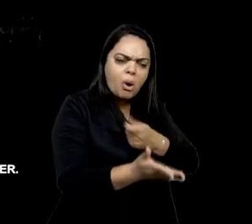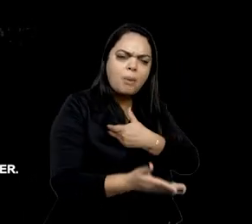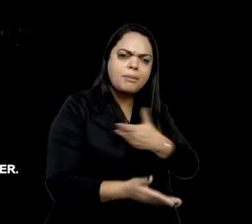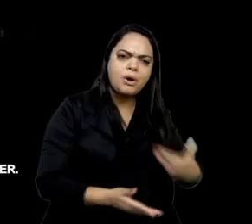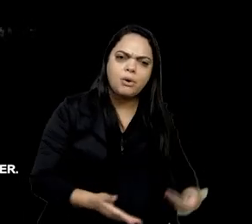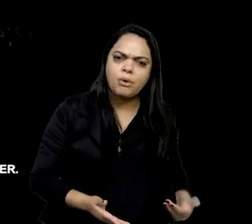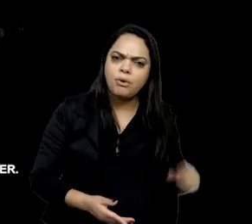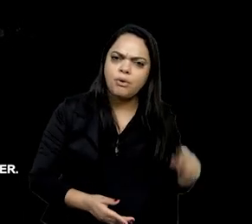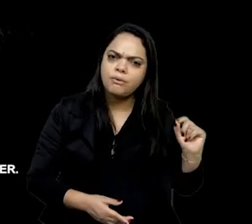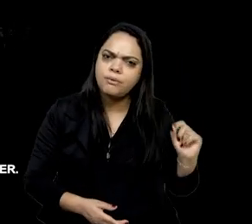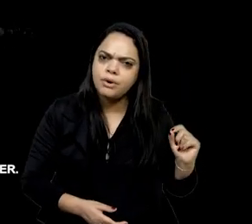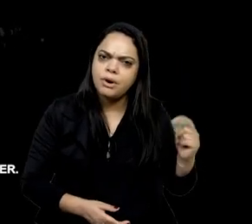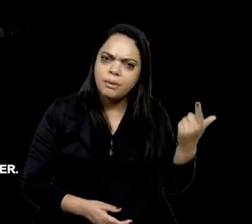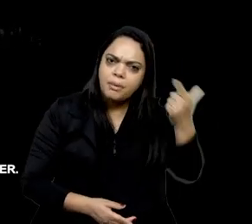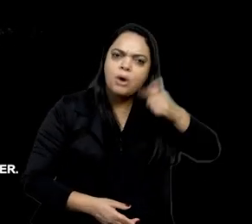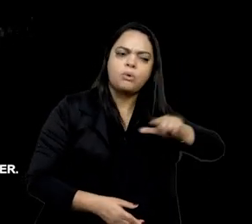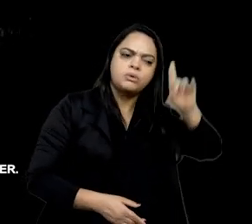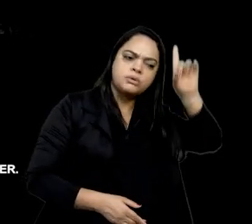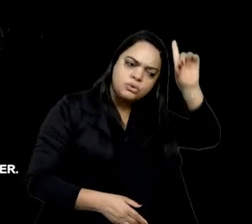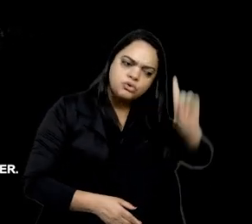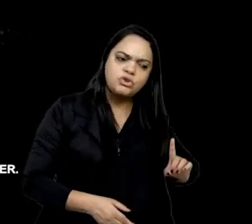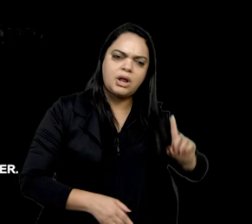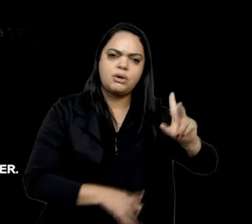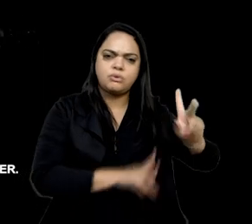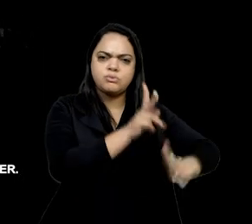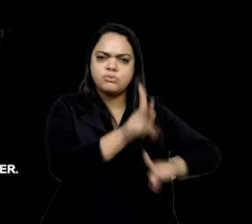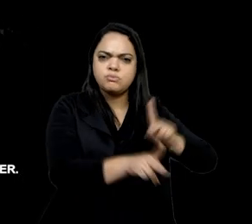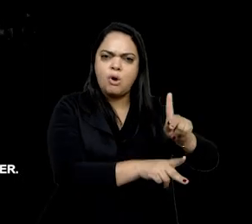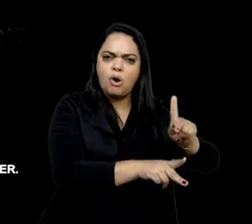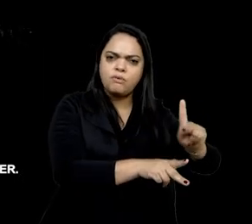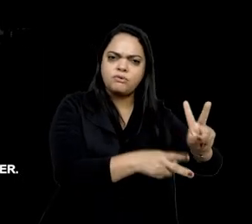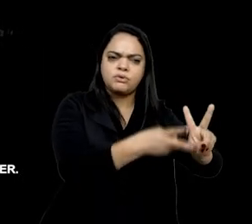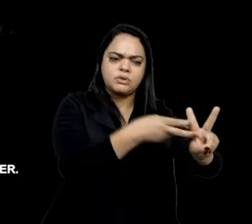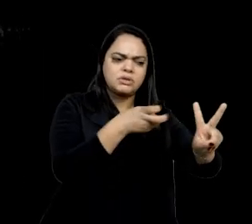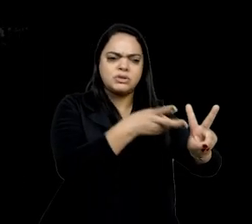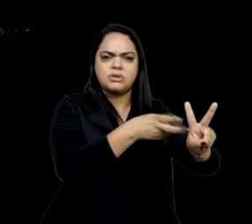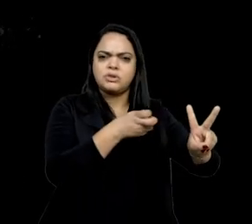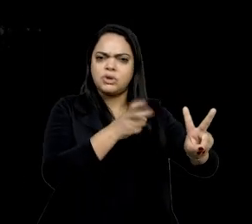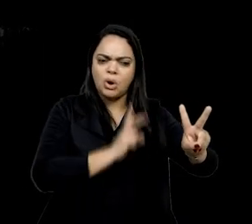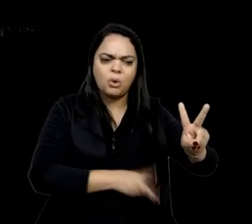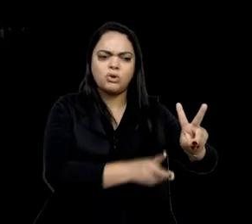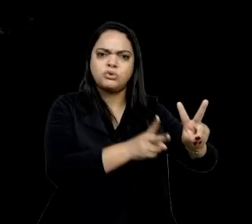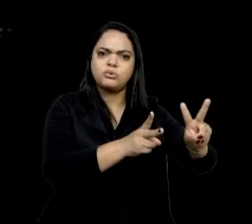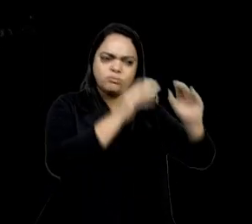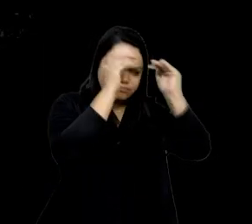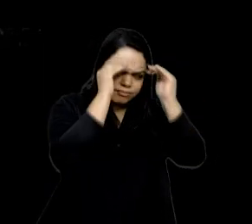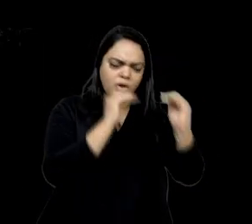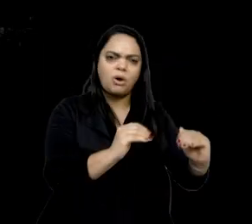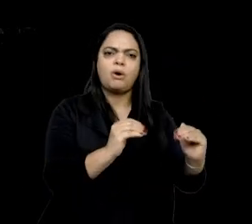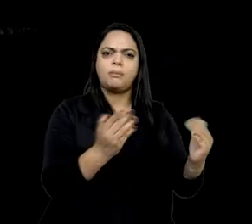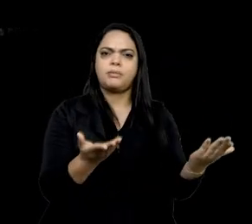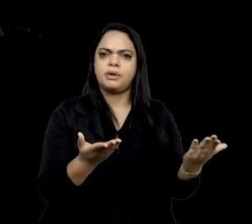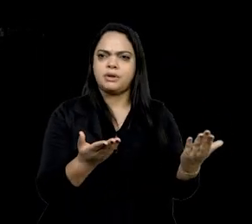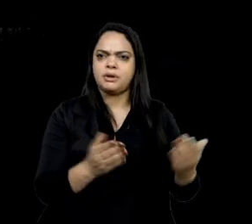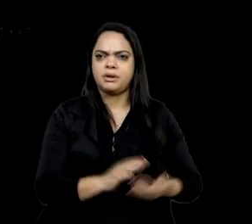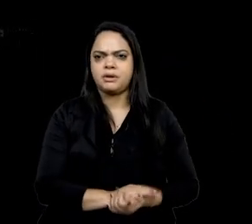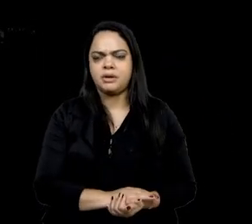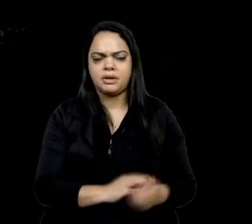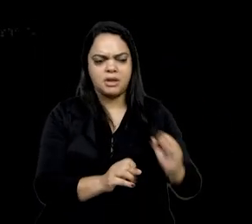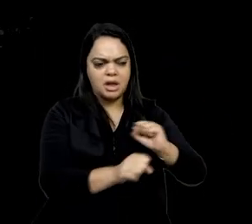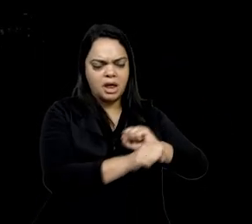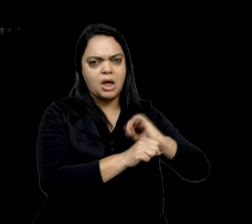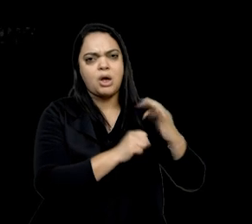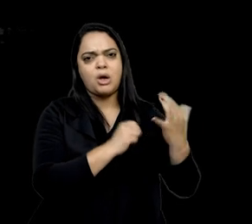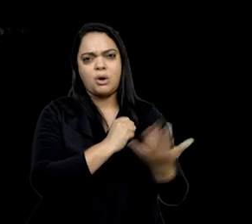saire de violações aos direitos dos povos indígenas não continuem a ocorrer, né? E com a Covid-19, a jornalista Eliane